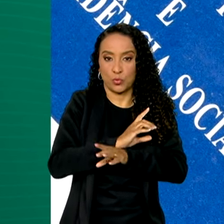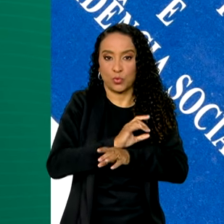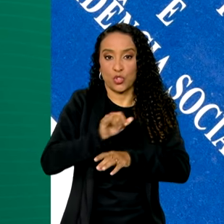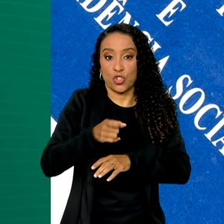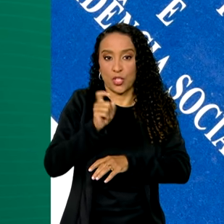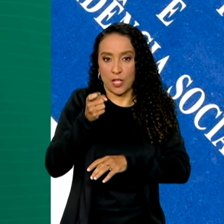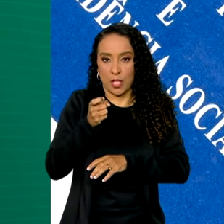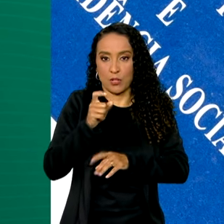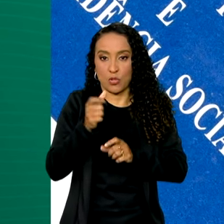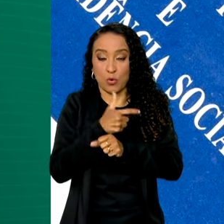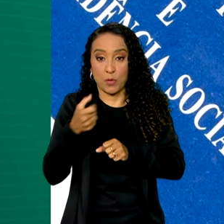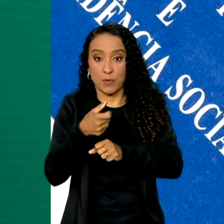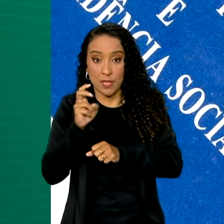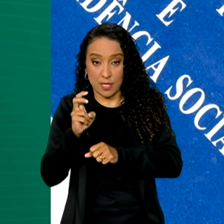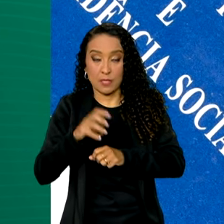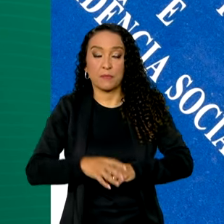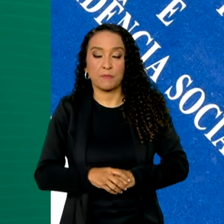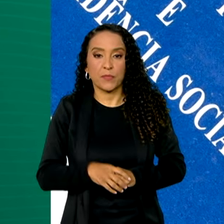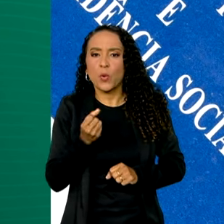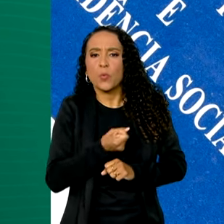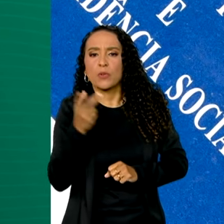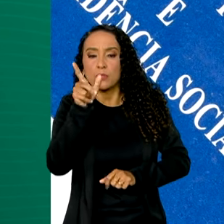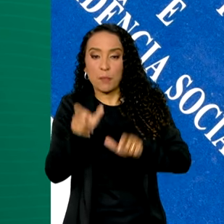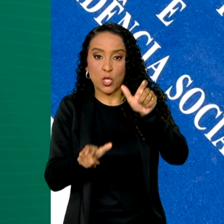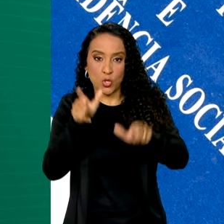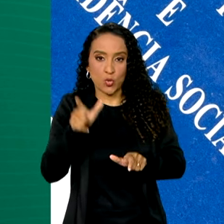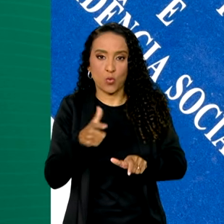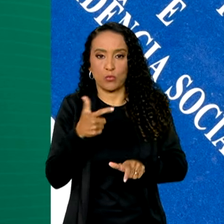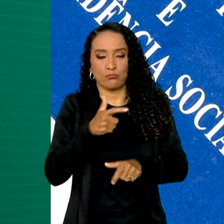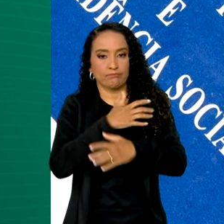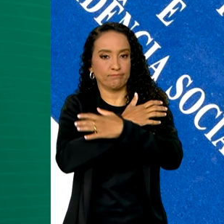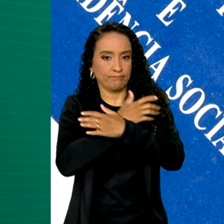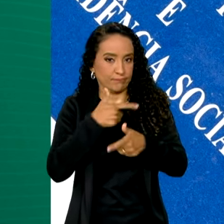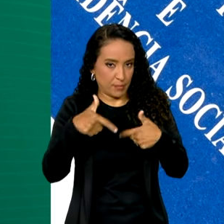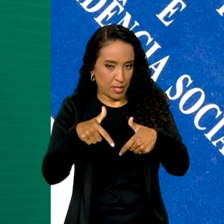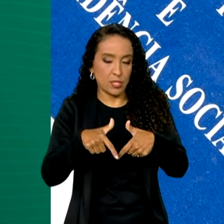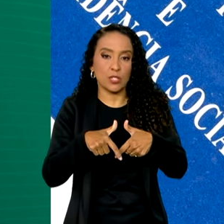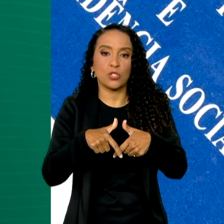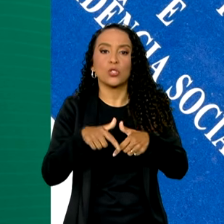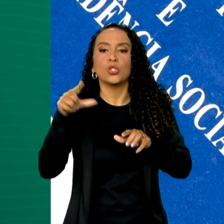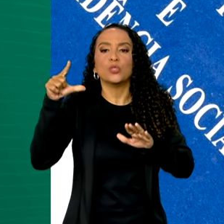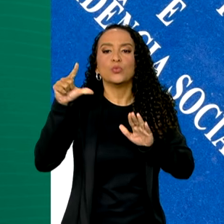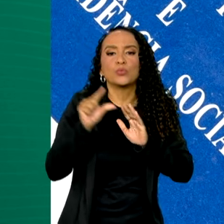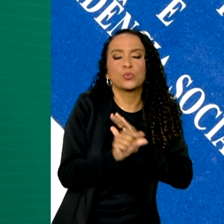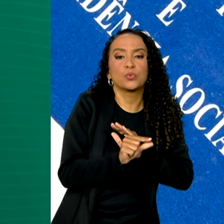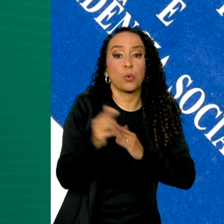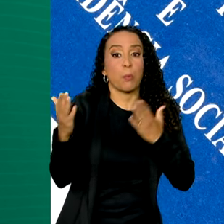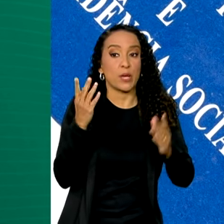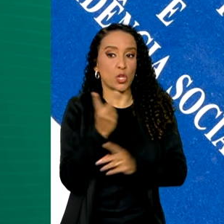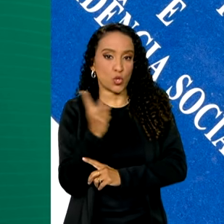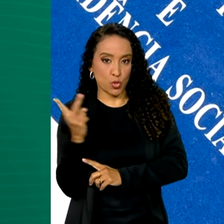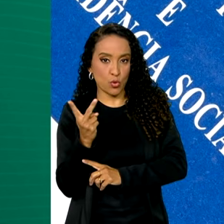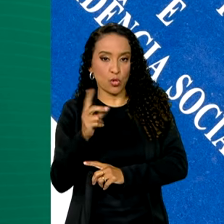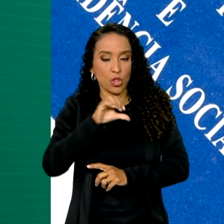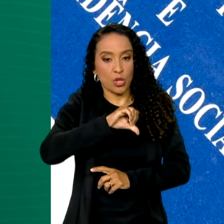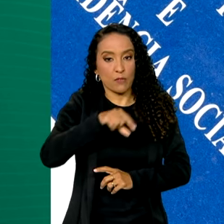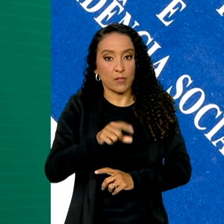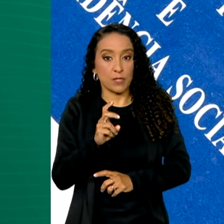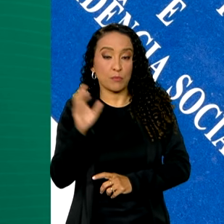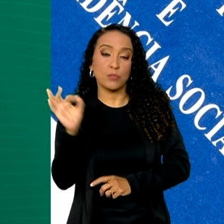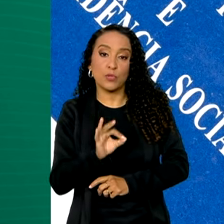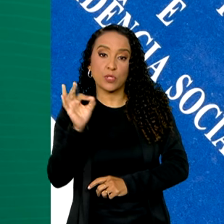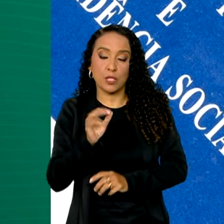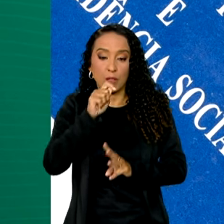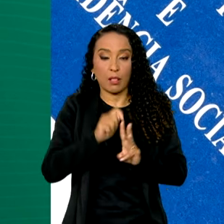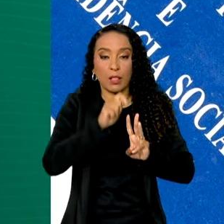janeiro de 2015. O número de pessoas sem trabalho recuou nas duas comparações, 9,5%